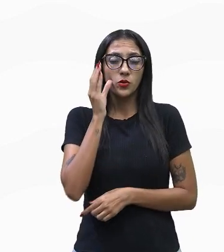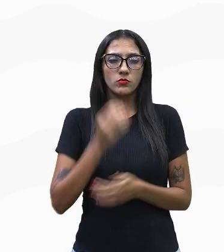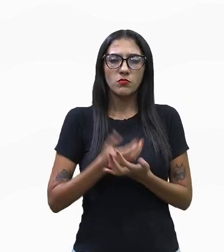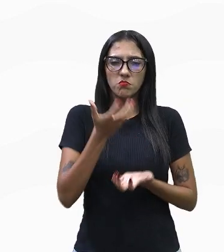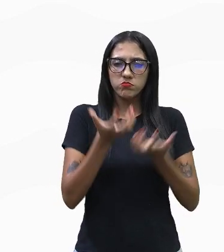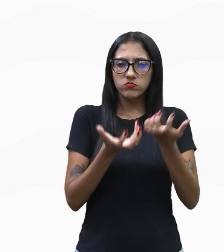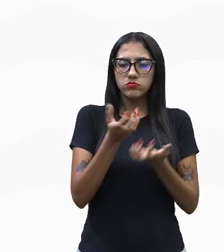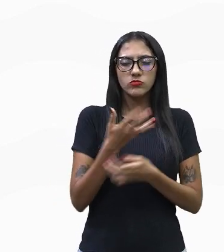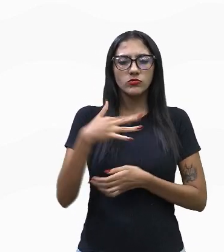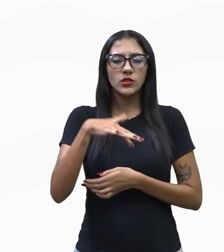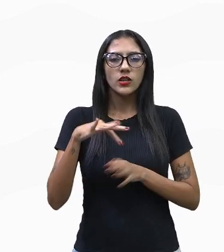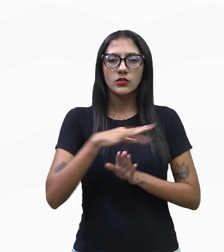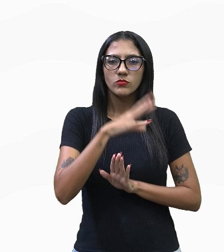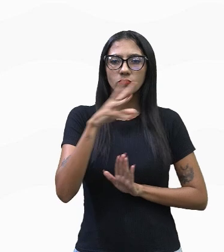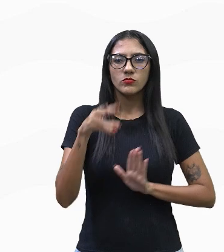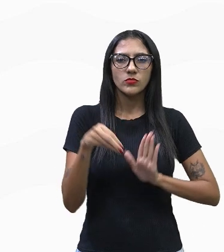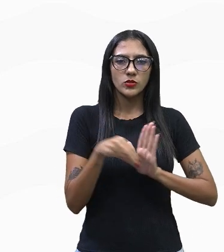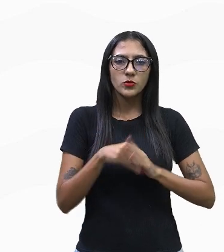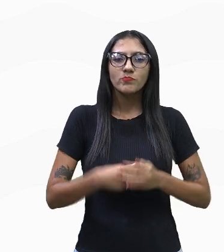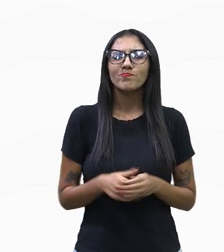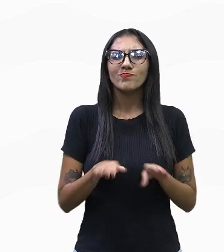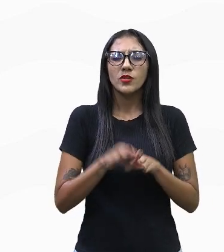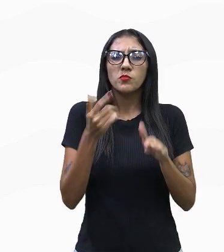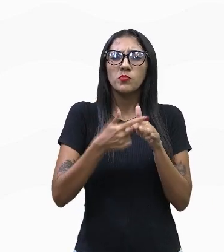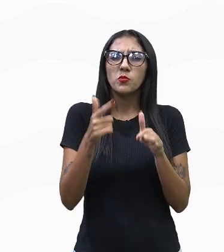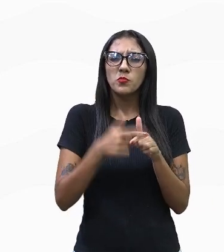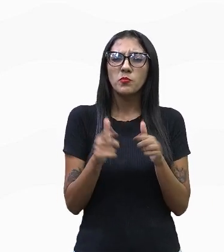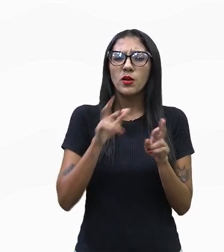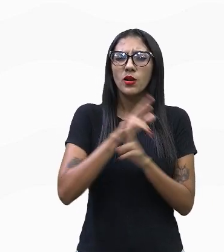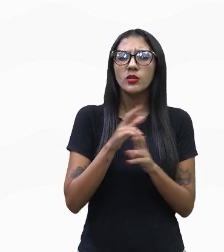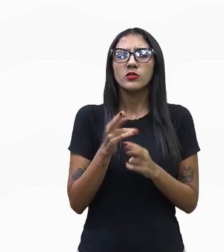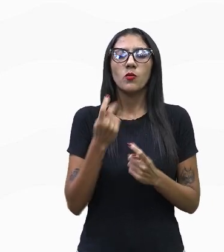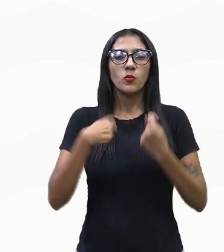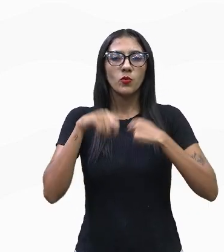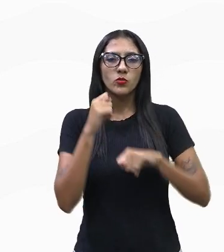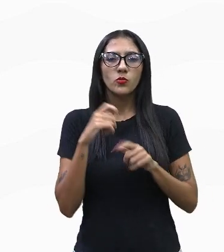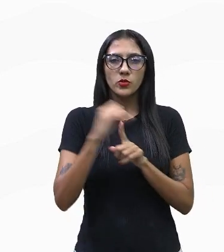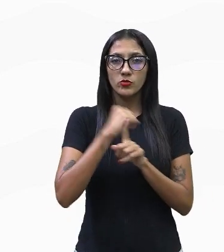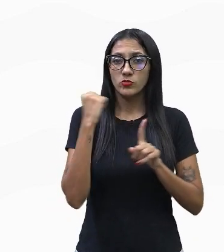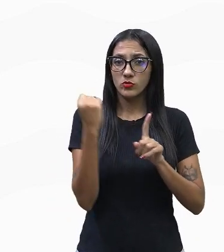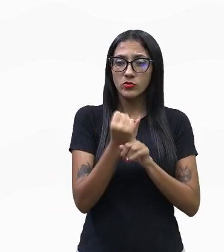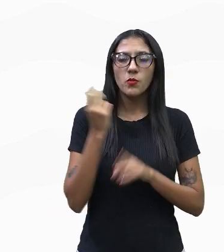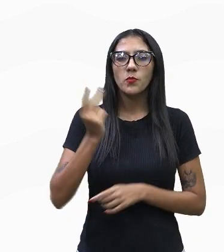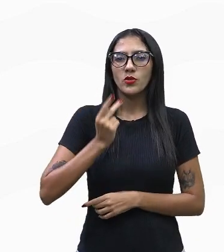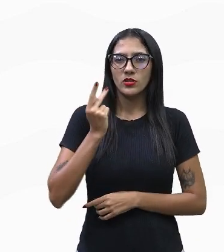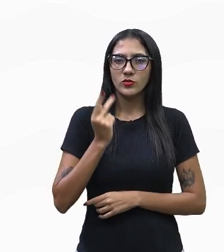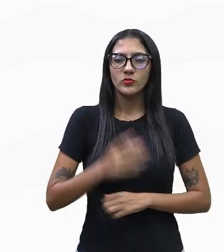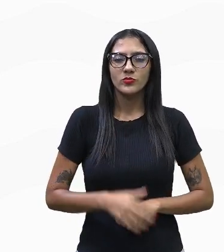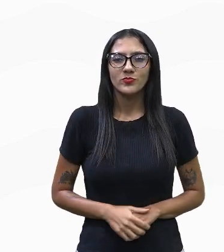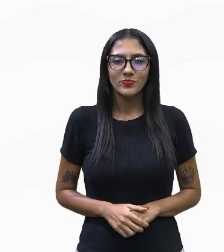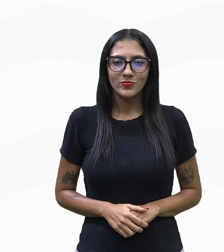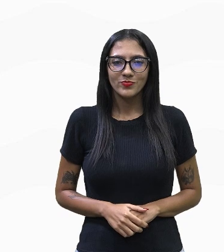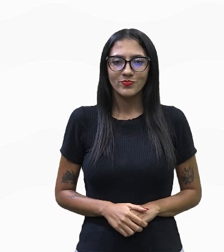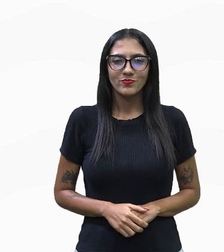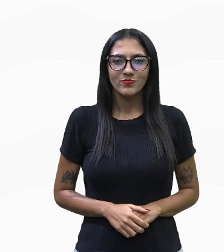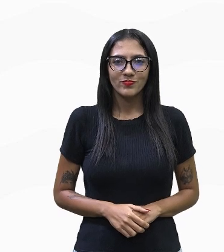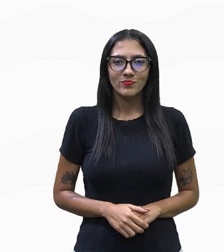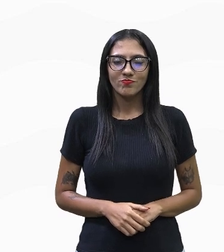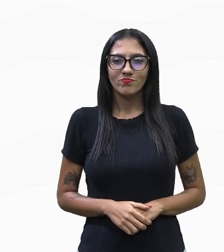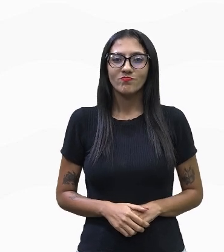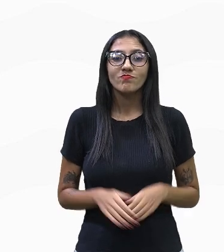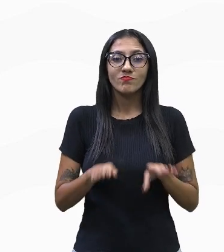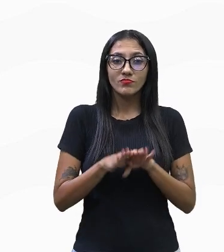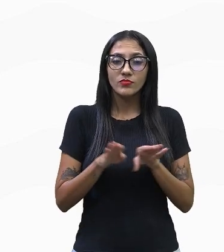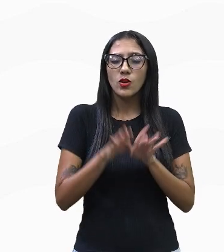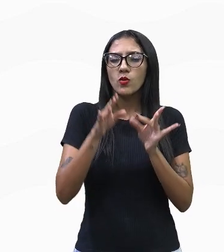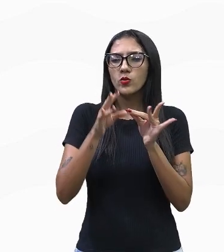queimadas na região amazônica e os impactos econômicos, sociais e políticos. E, professora Juliana, a